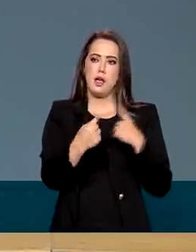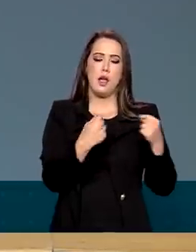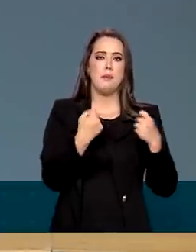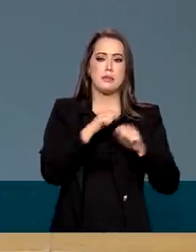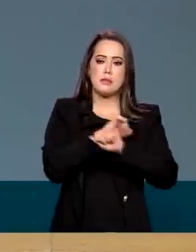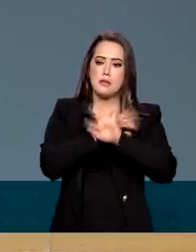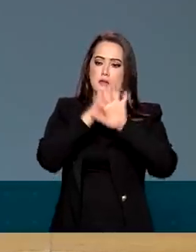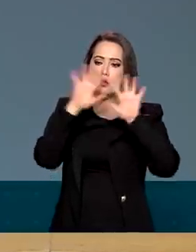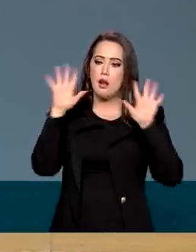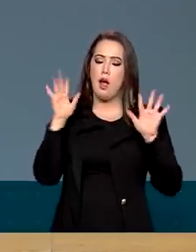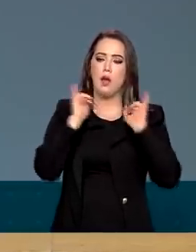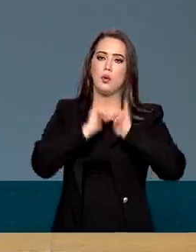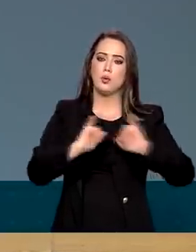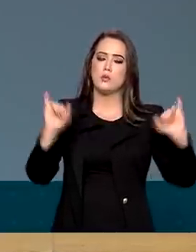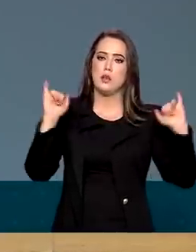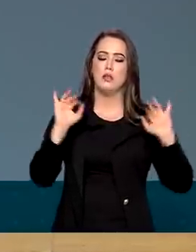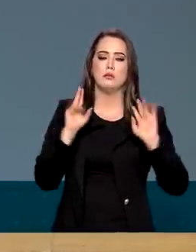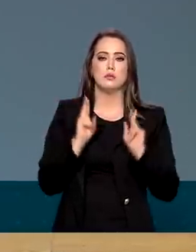tem que ser anunciado.